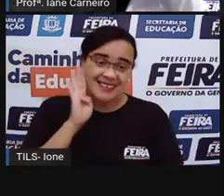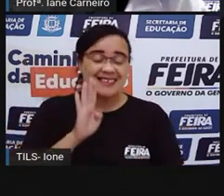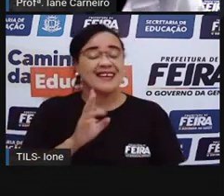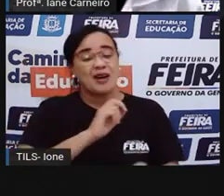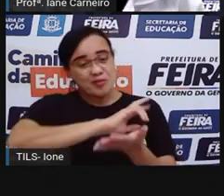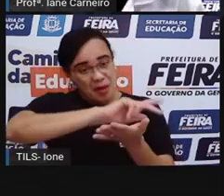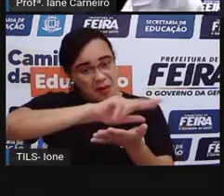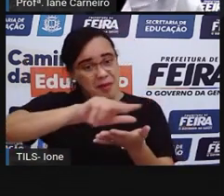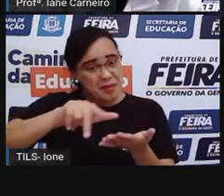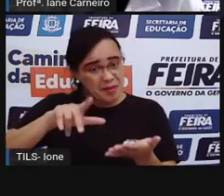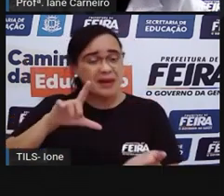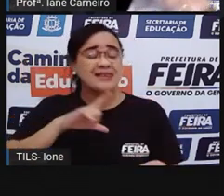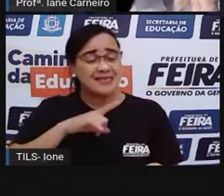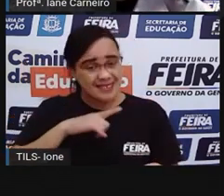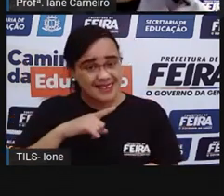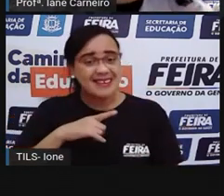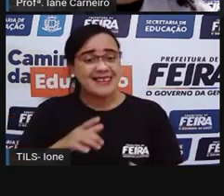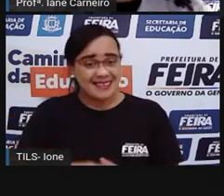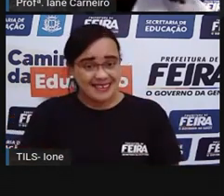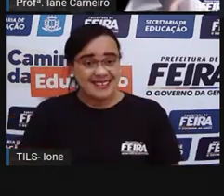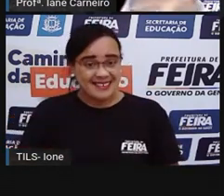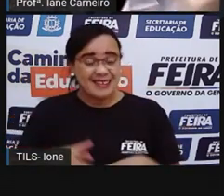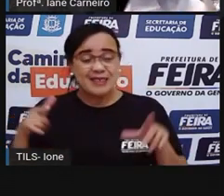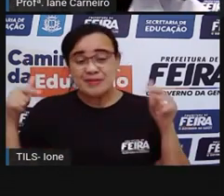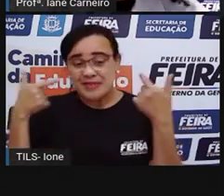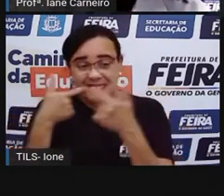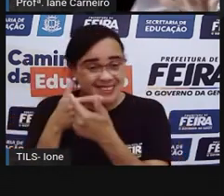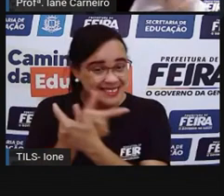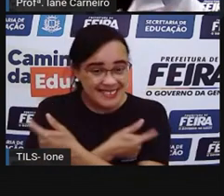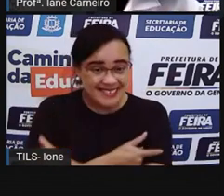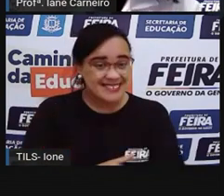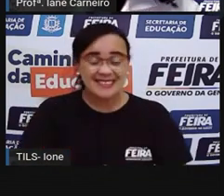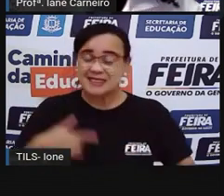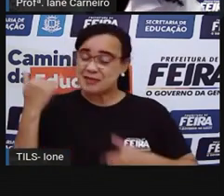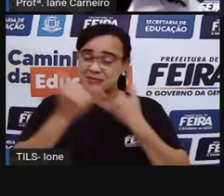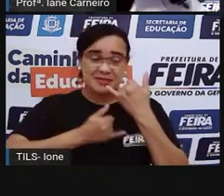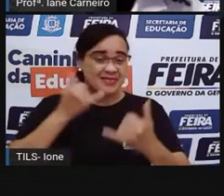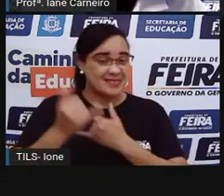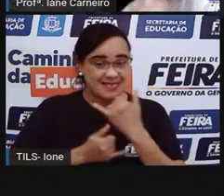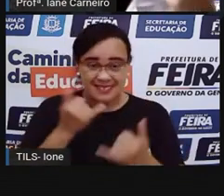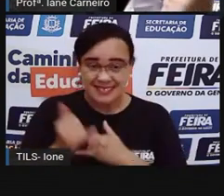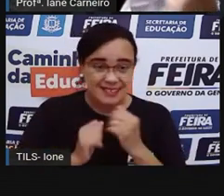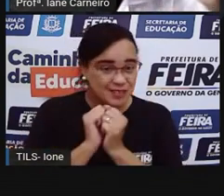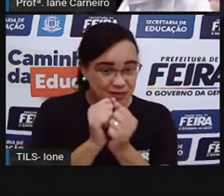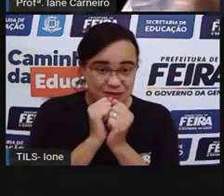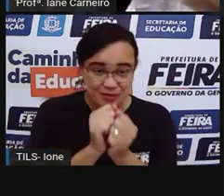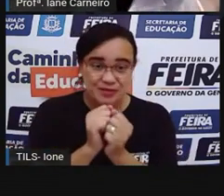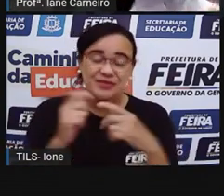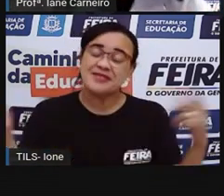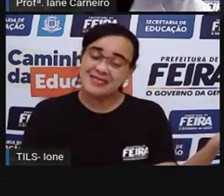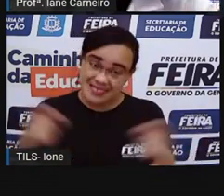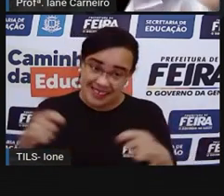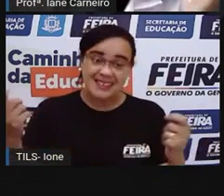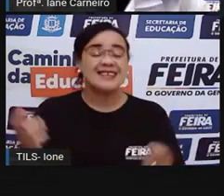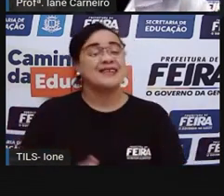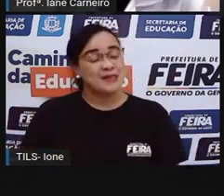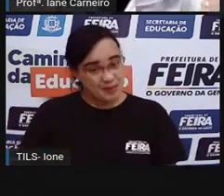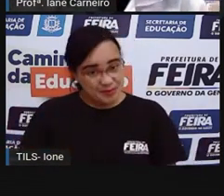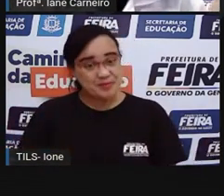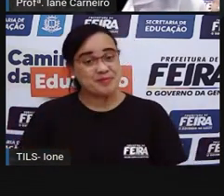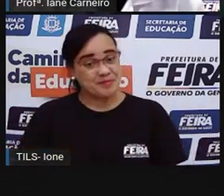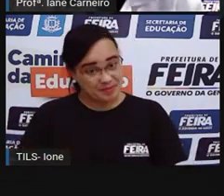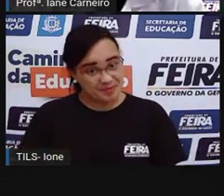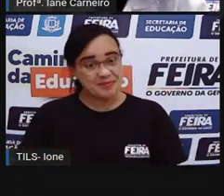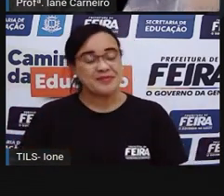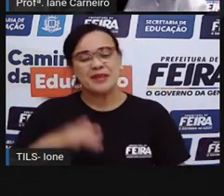brincadeiras não, a gente pode dar risada, brincar, se divertir juntos, né? Então vamos cada vez mais brincar